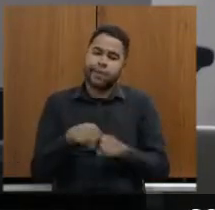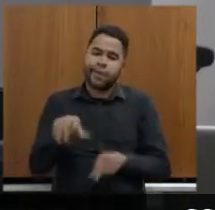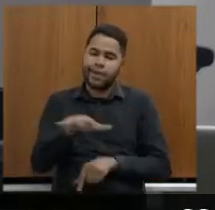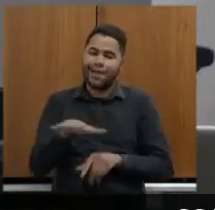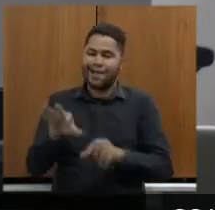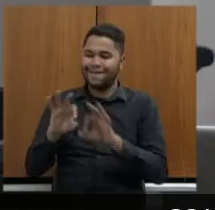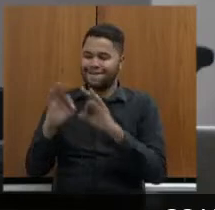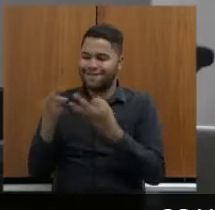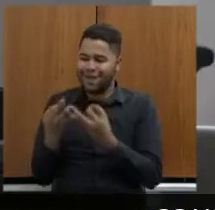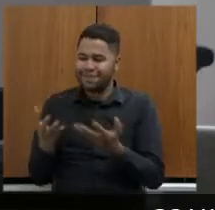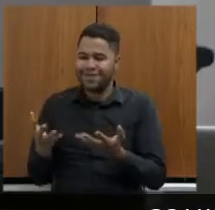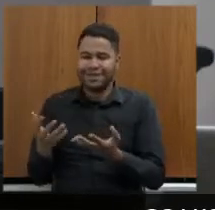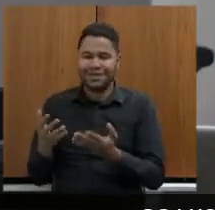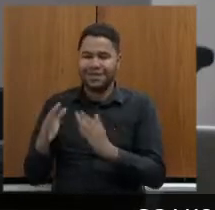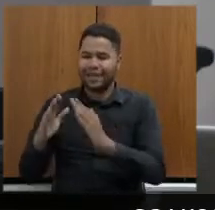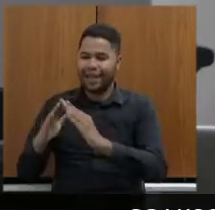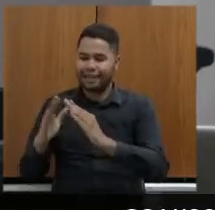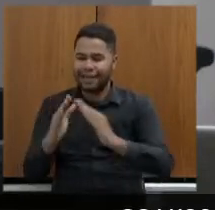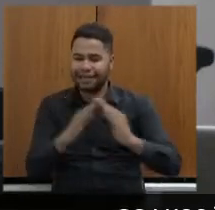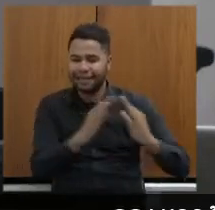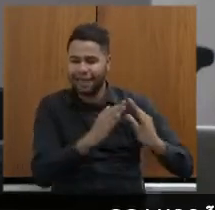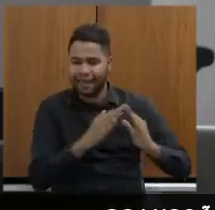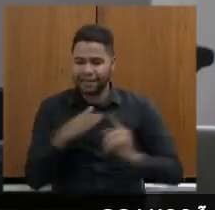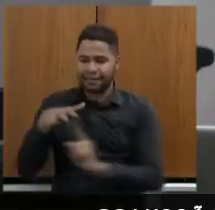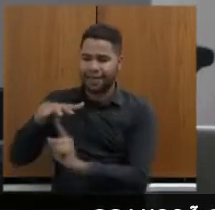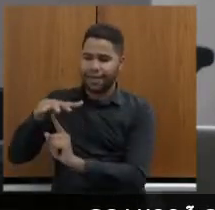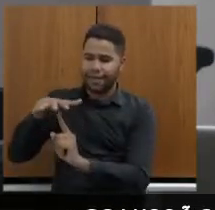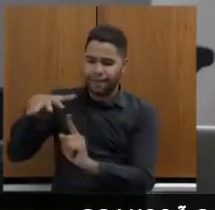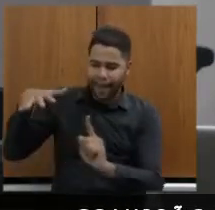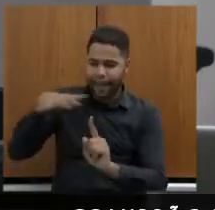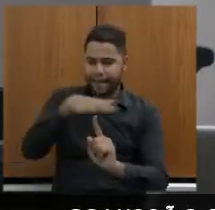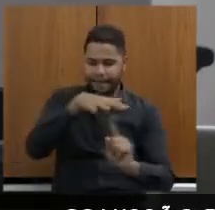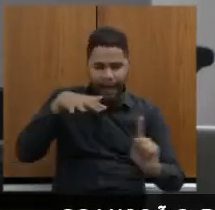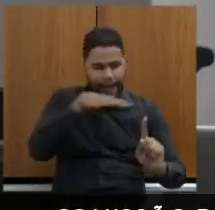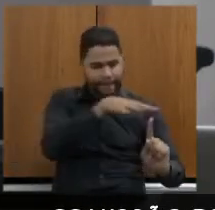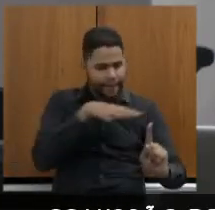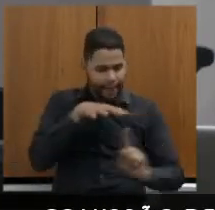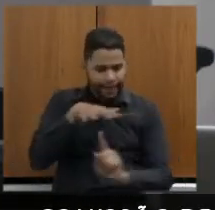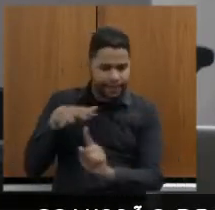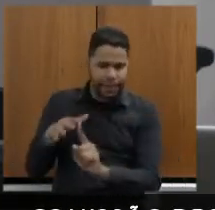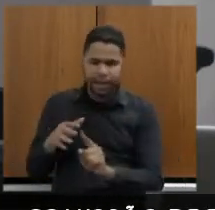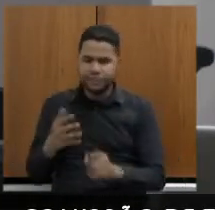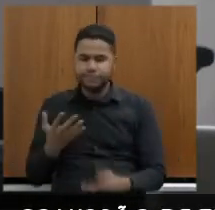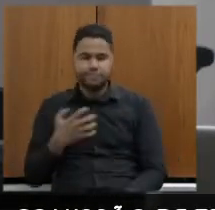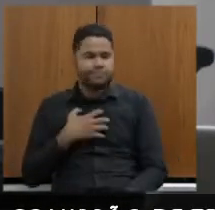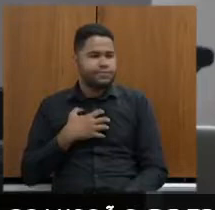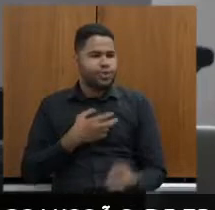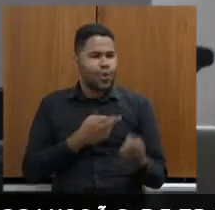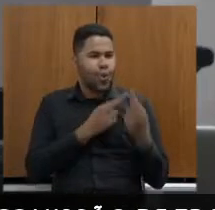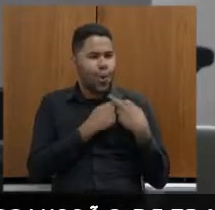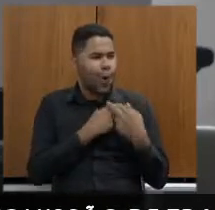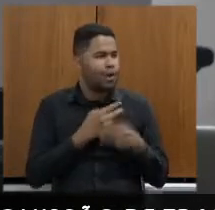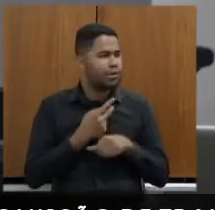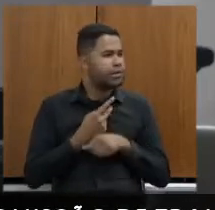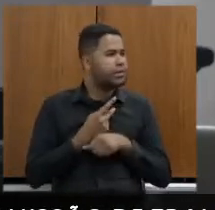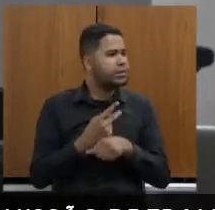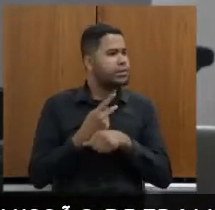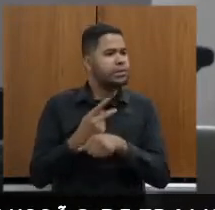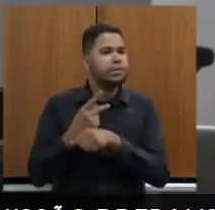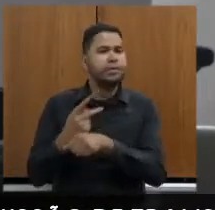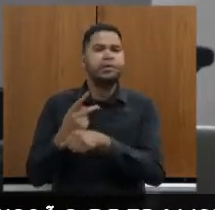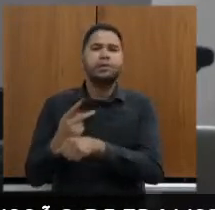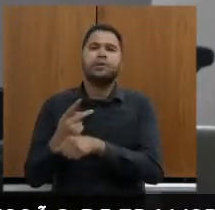que vão ser impactadas pelas desapropriações e remoções elas não podem carregar consigo o ônus de se verem por exemplo